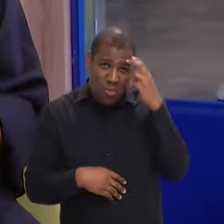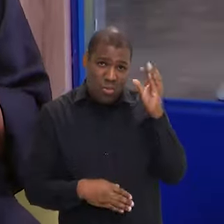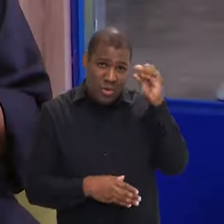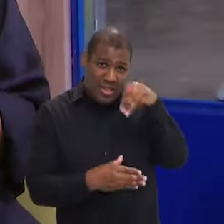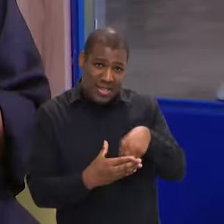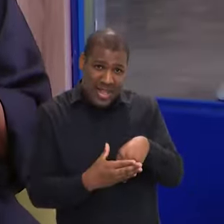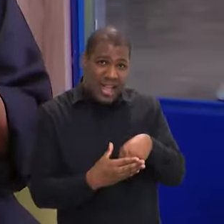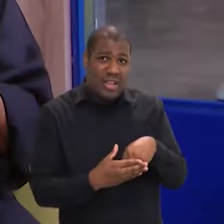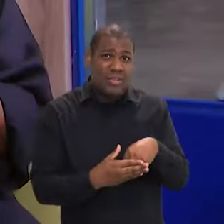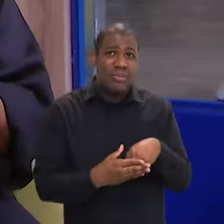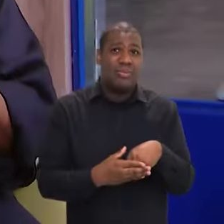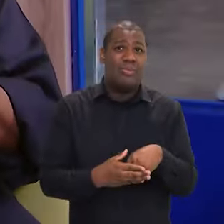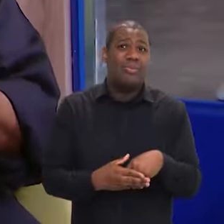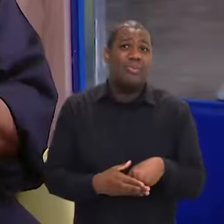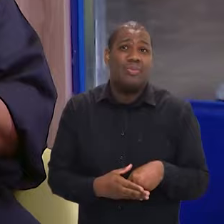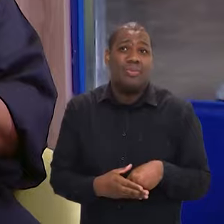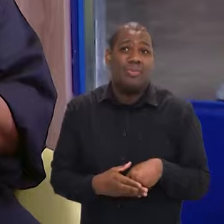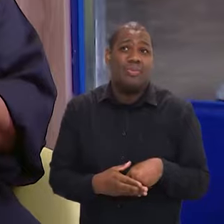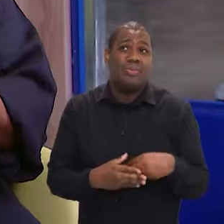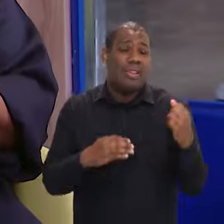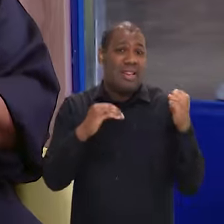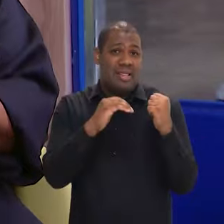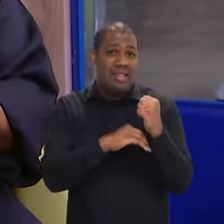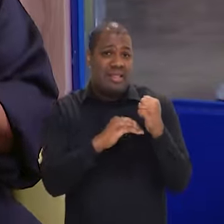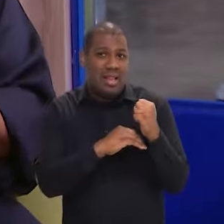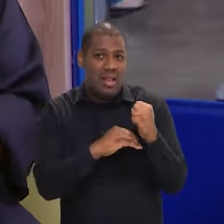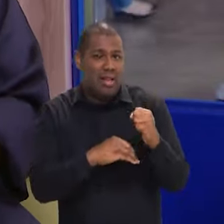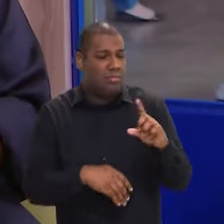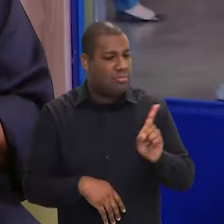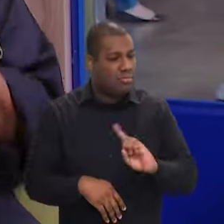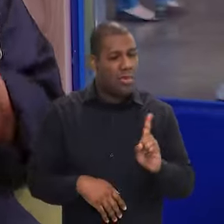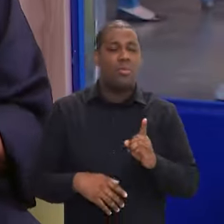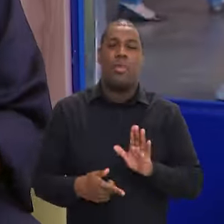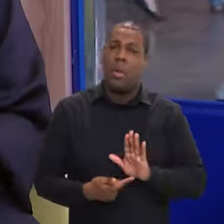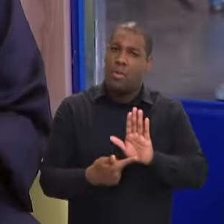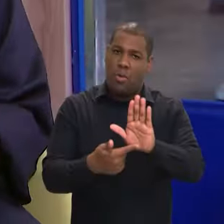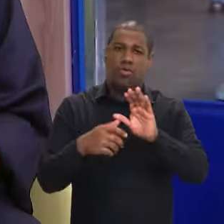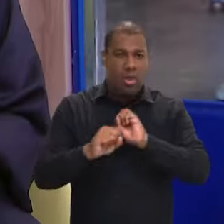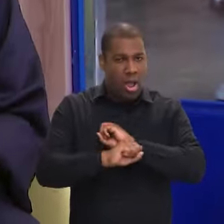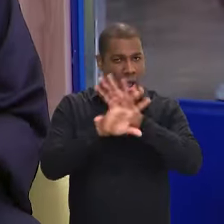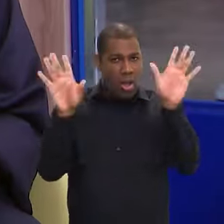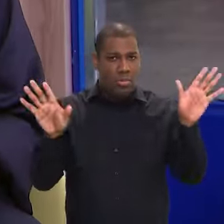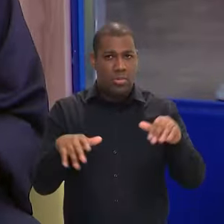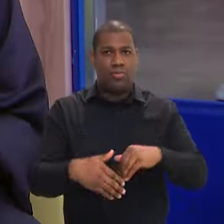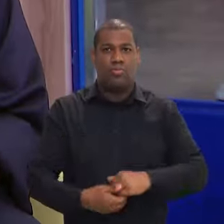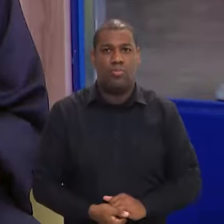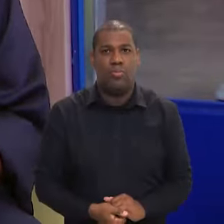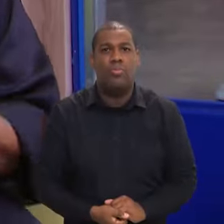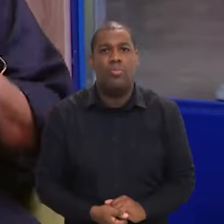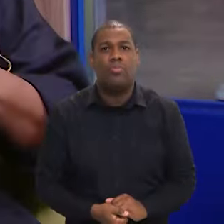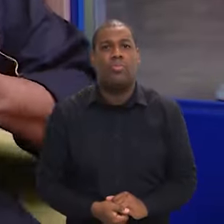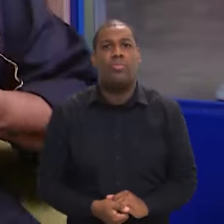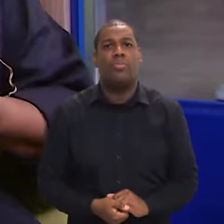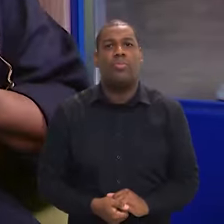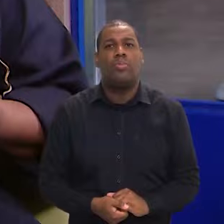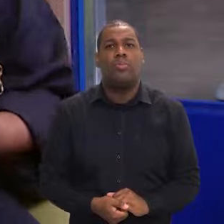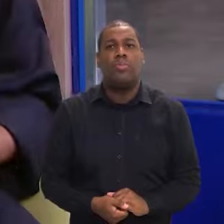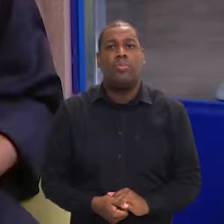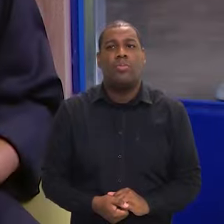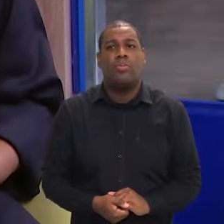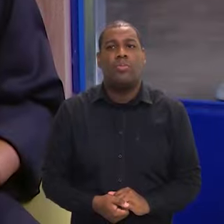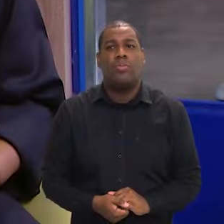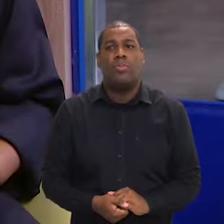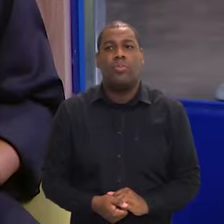tem. Então, a questão era como fazer chegar isso até a ponta e nós agora já conquistamos isso. Isso já está, já é